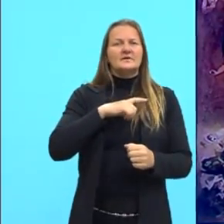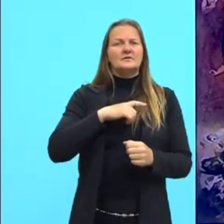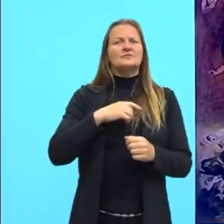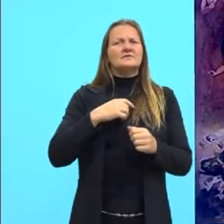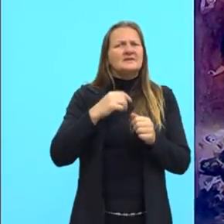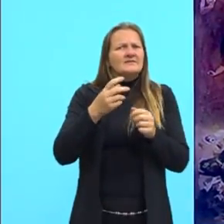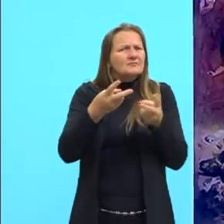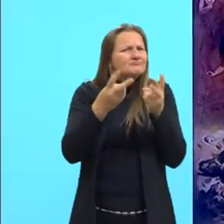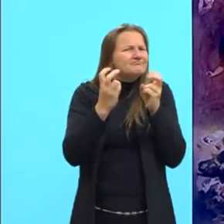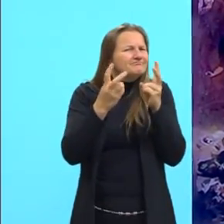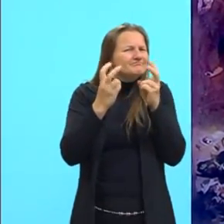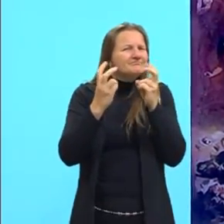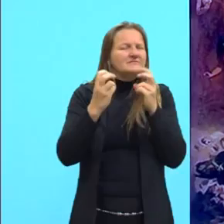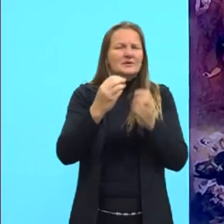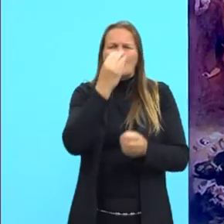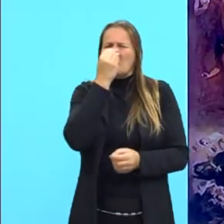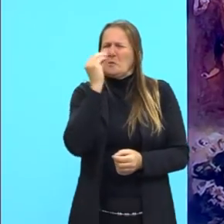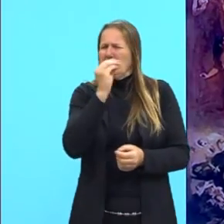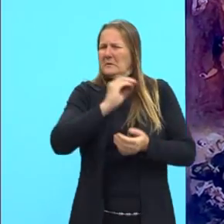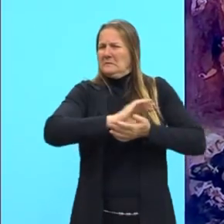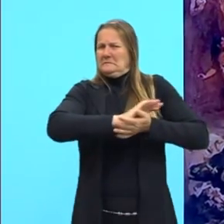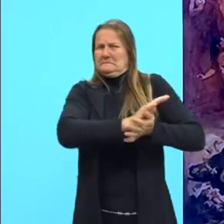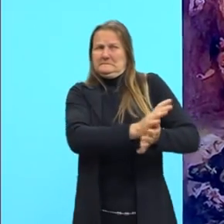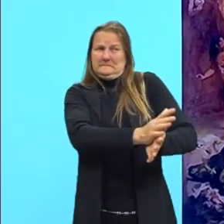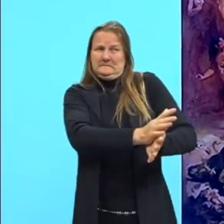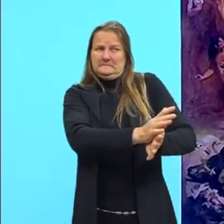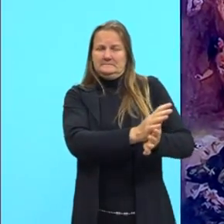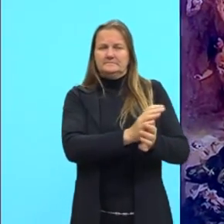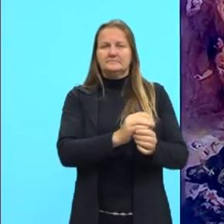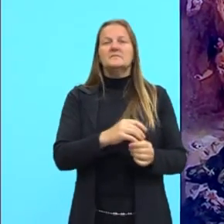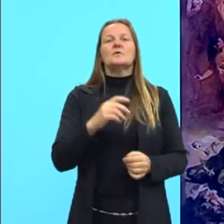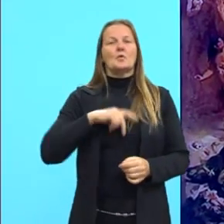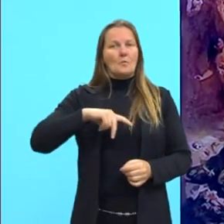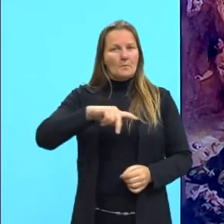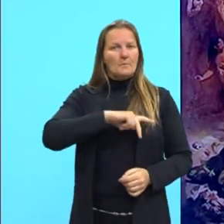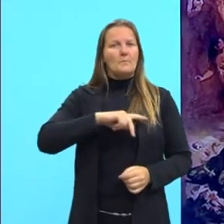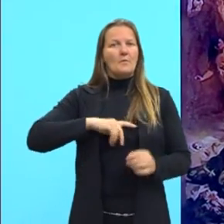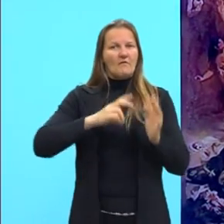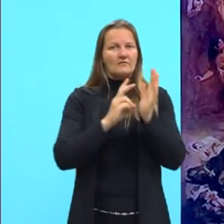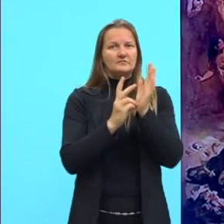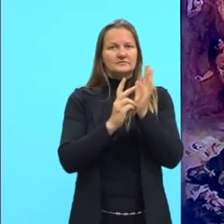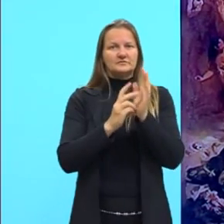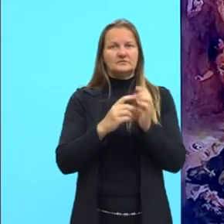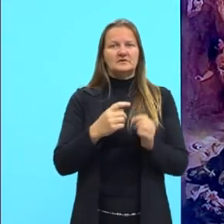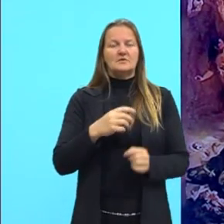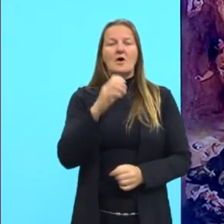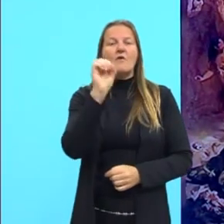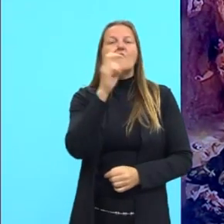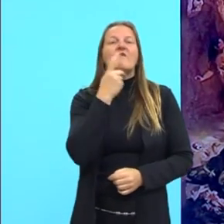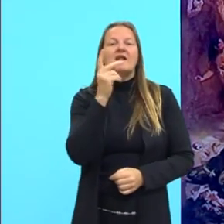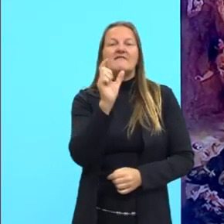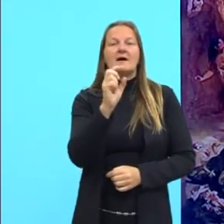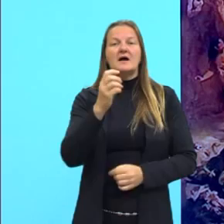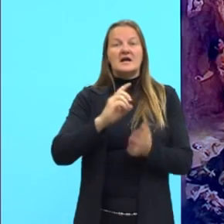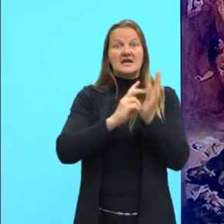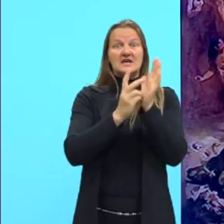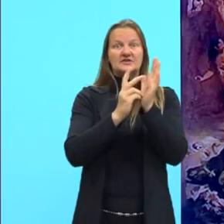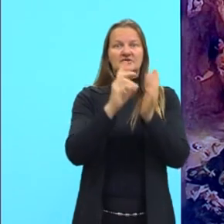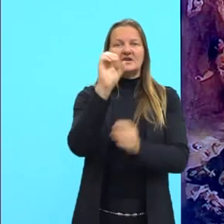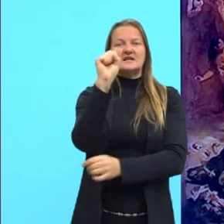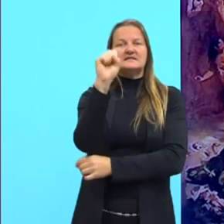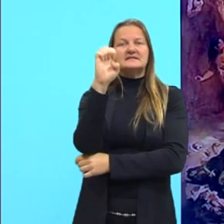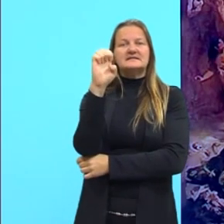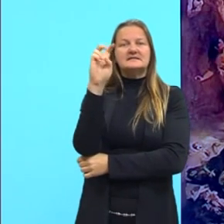percepções muito preconceituosas desses povos. E uma delas é que eles eram selvagens, que eles não eram